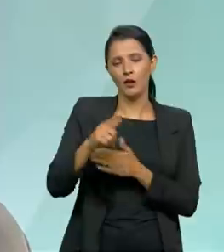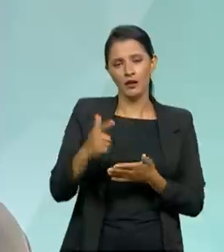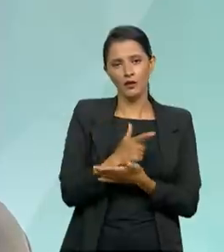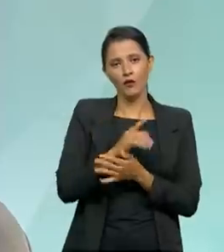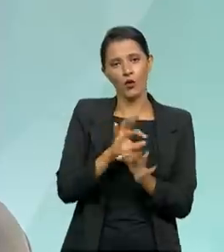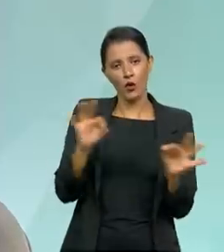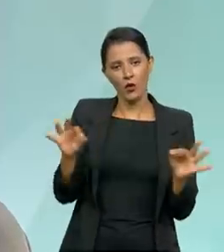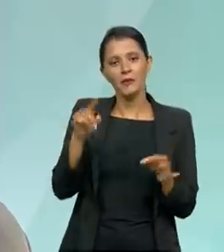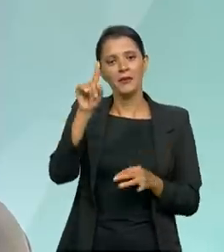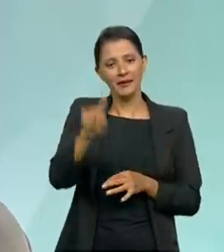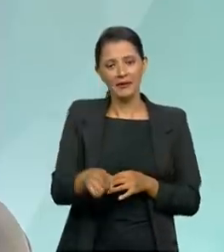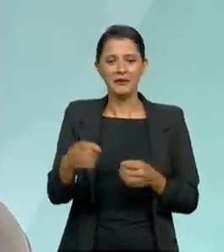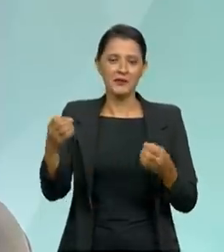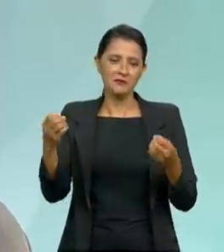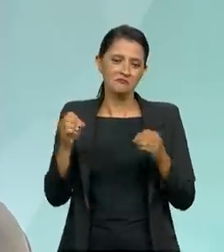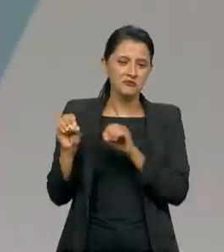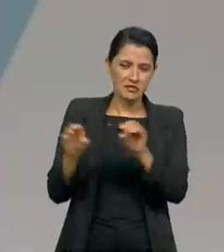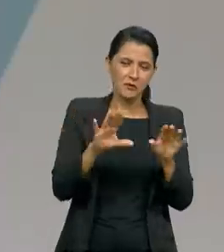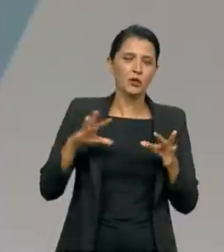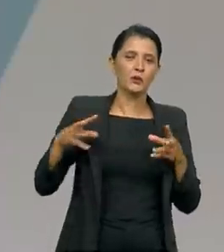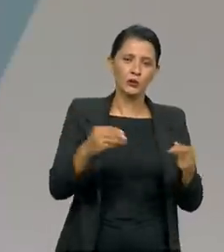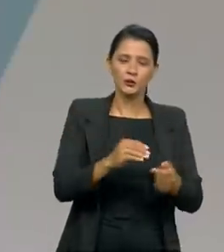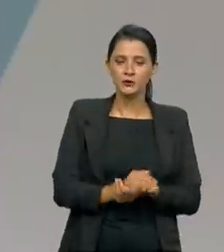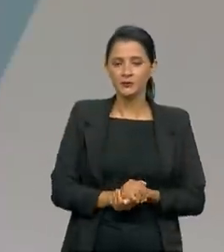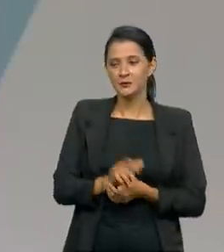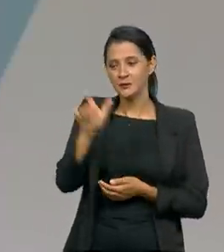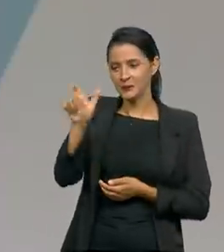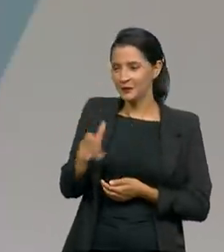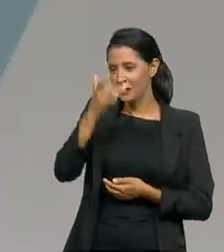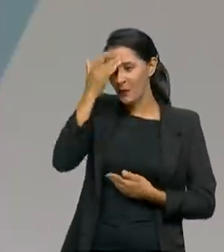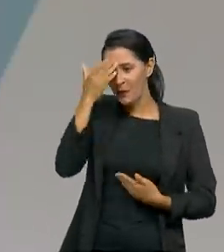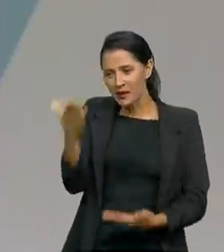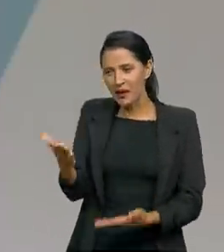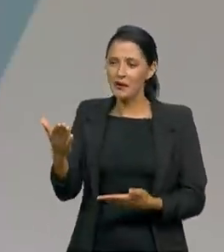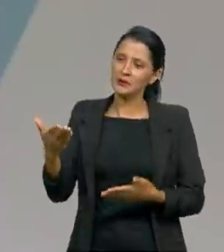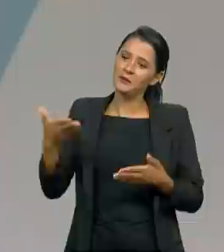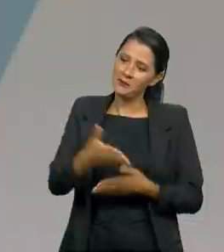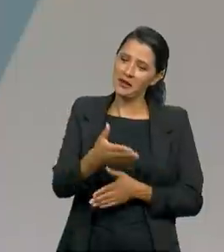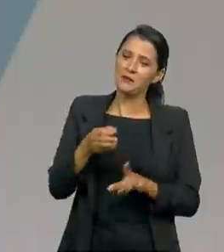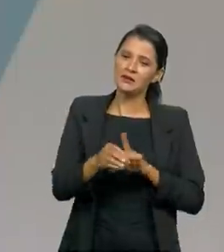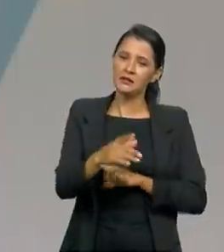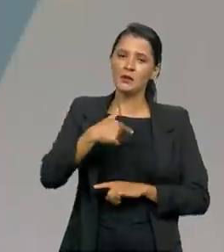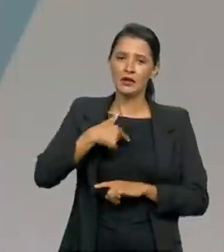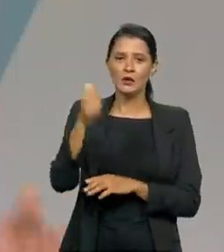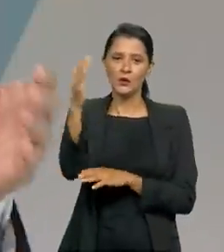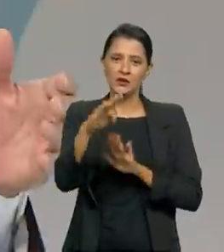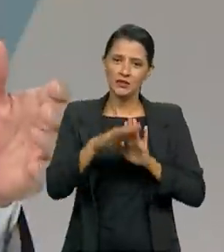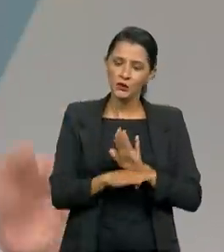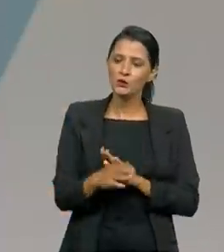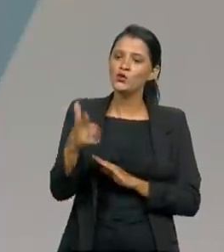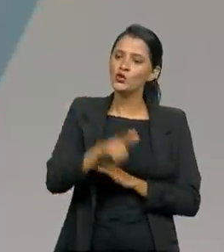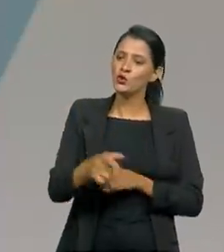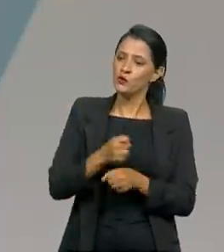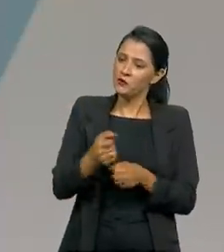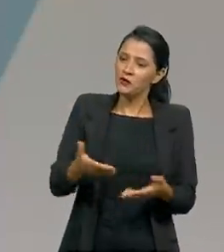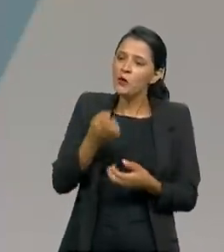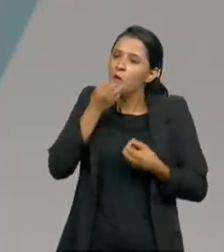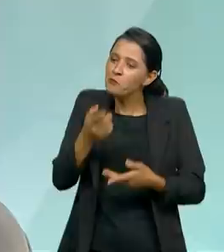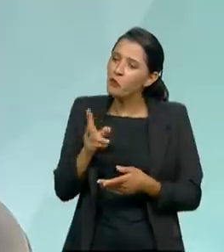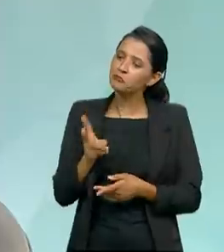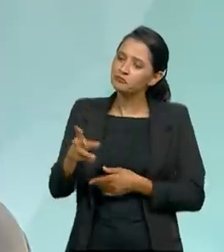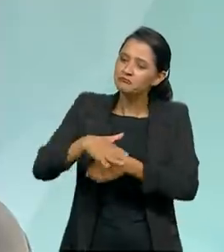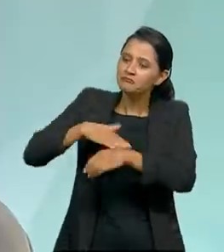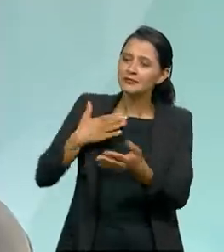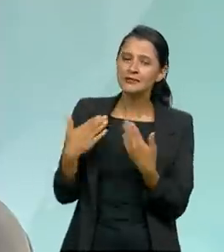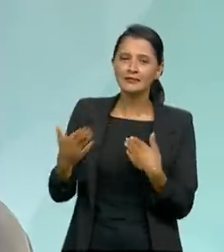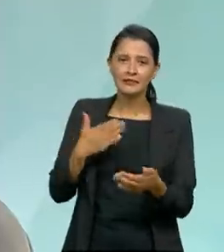livro, eu acho que é um grande ensinamento para todos. Ministro, muito obrigado pela participação aqui no Brasil em Pauta, mais uma vez nesse ano, muito bom falar com o senhor sempre.